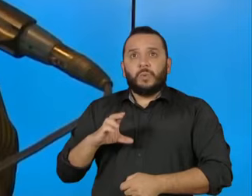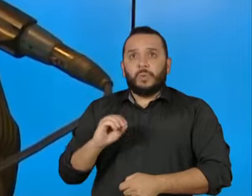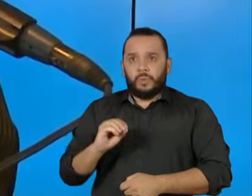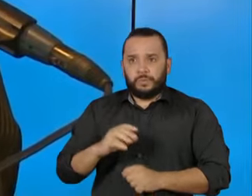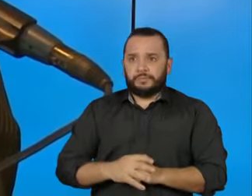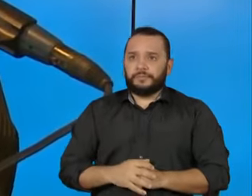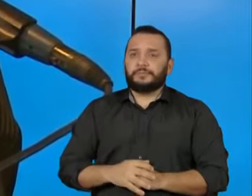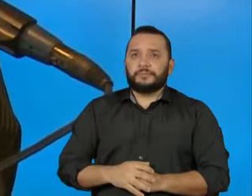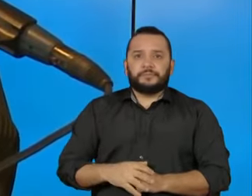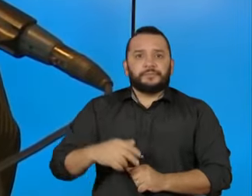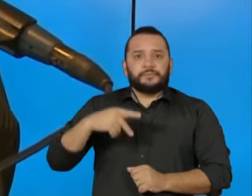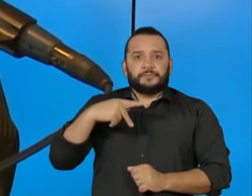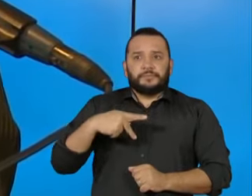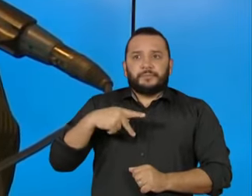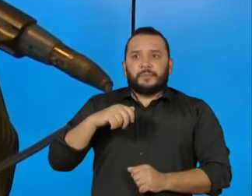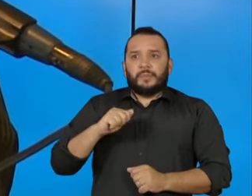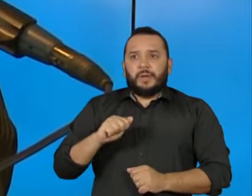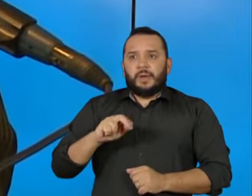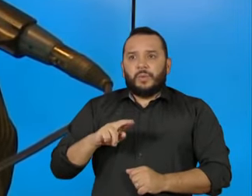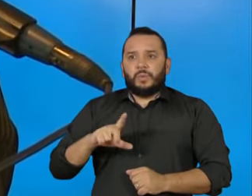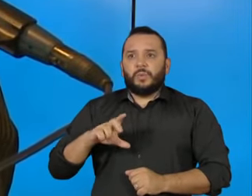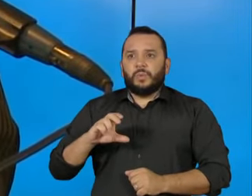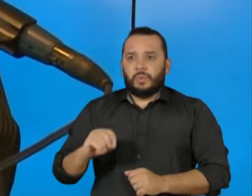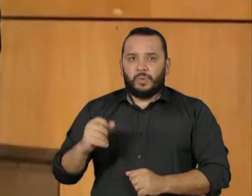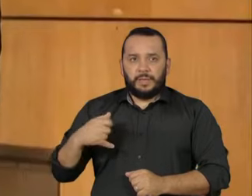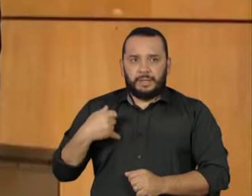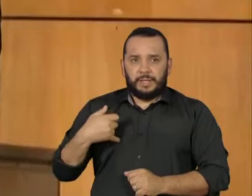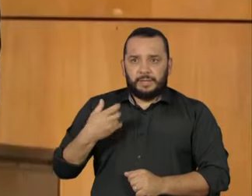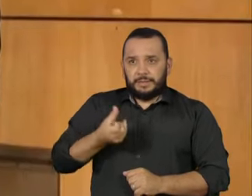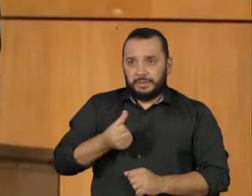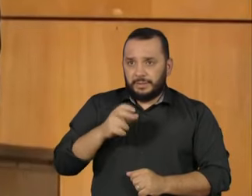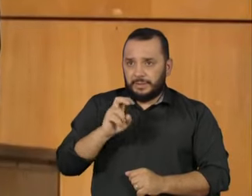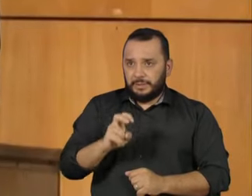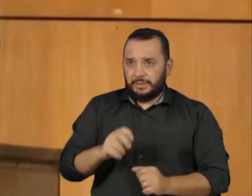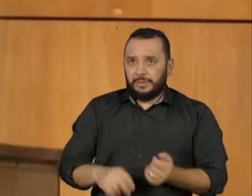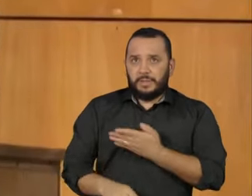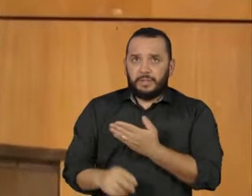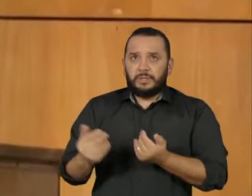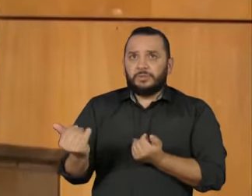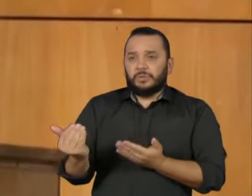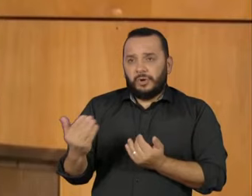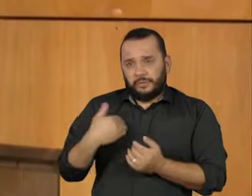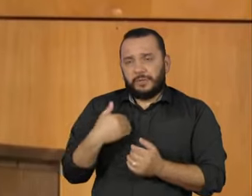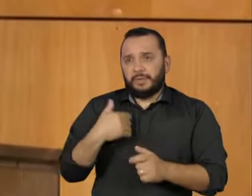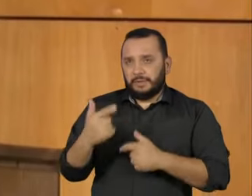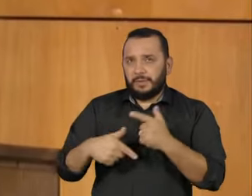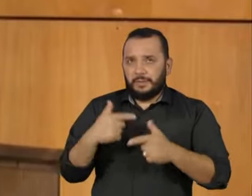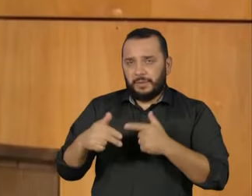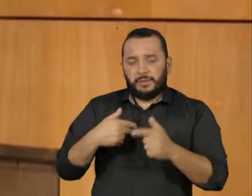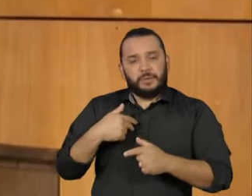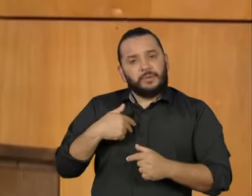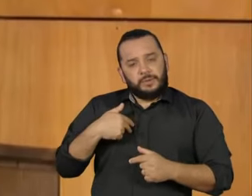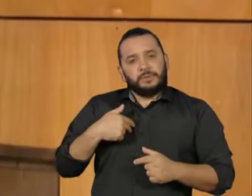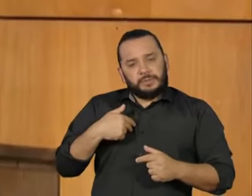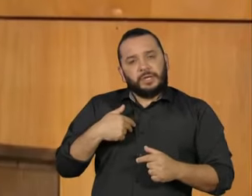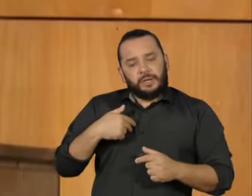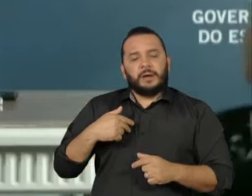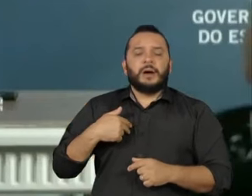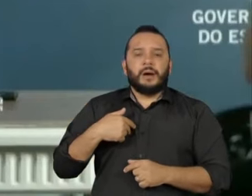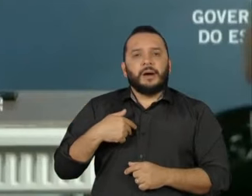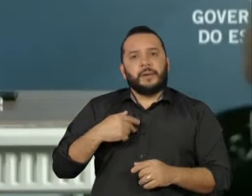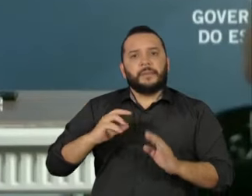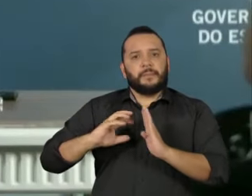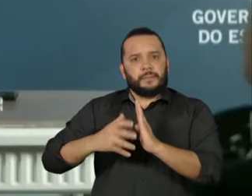Paulo César Artung Gomes tem 65 anos. Na juventude foi ligado ao Partido Comunista Brasileiro, na época